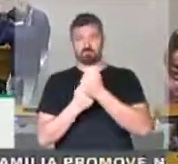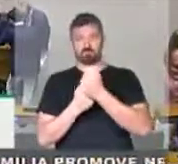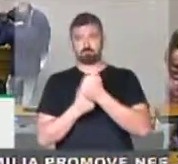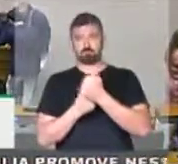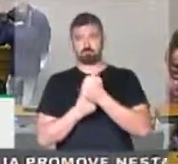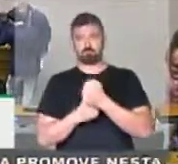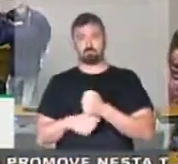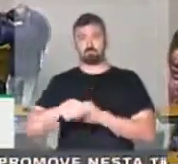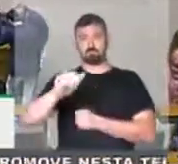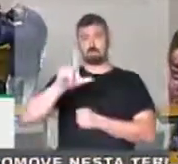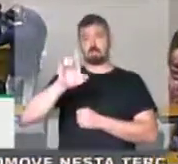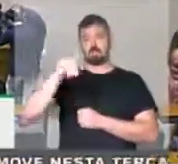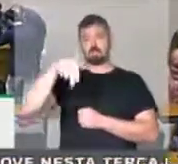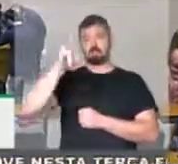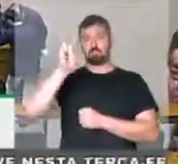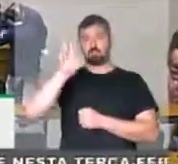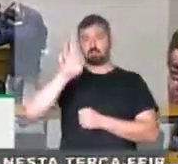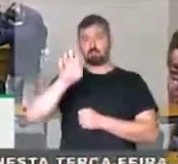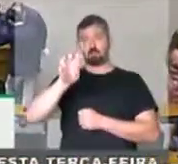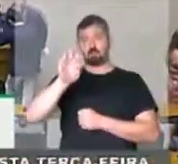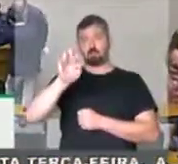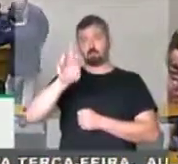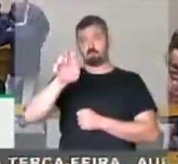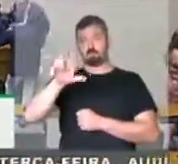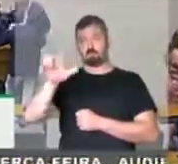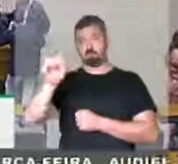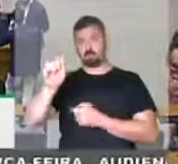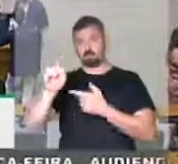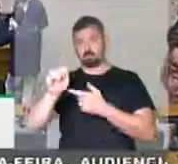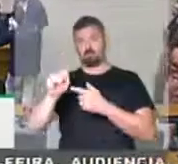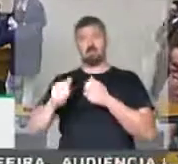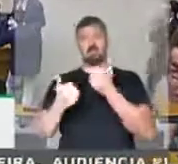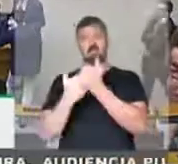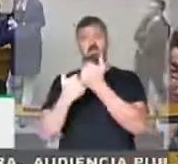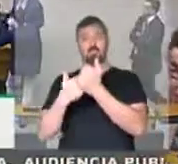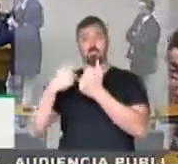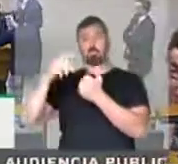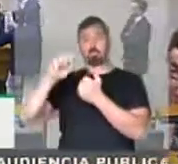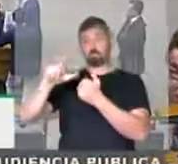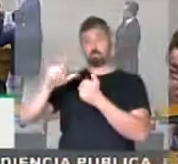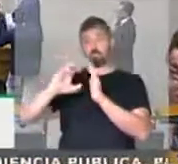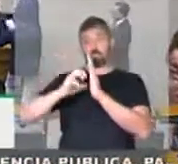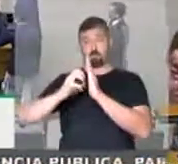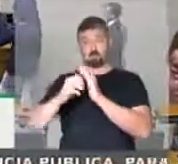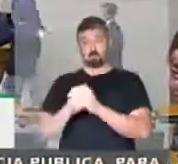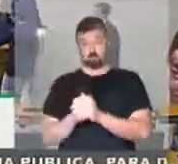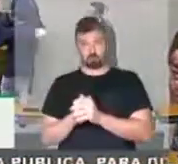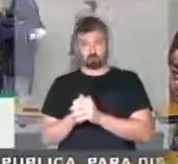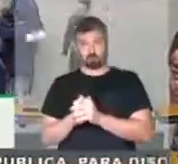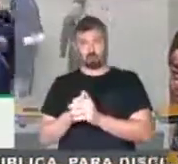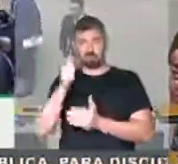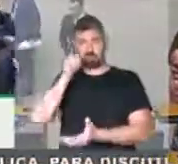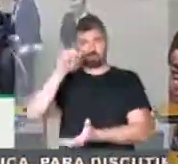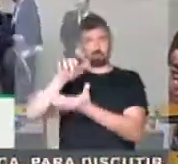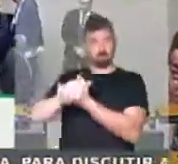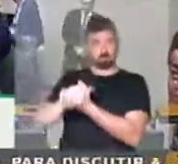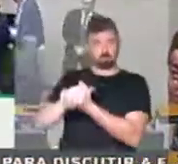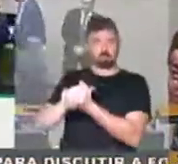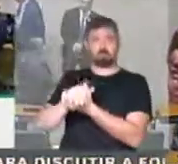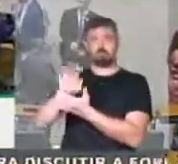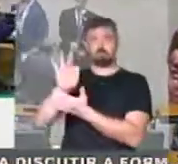Alexandre Varela, da assessoria do PSOL, sua esposa